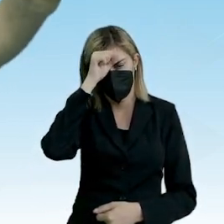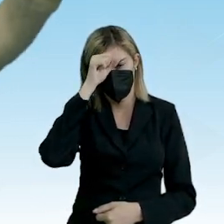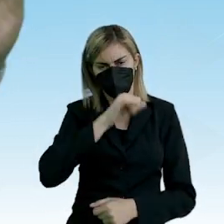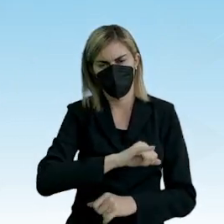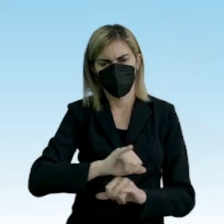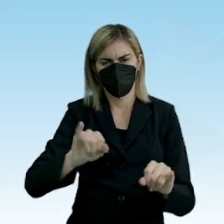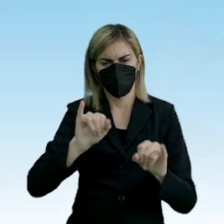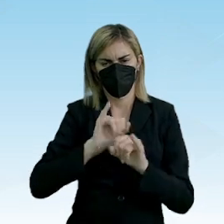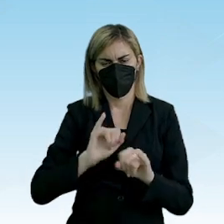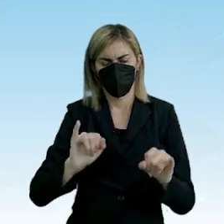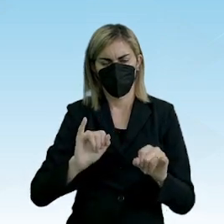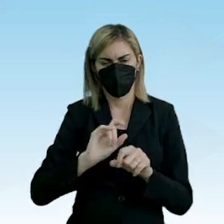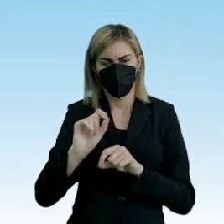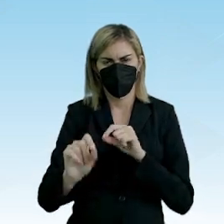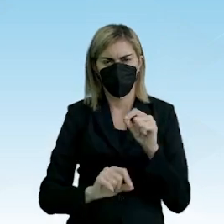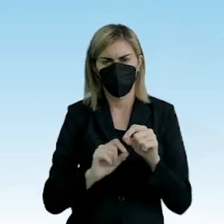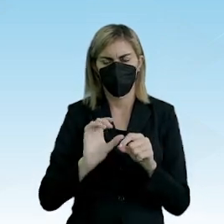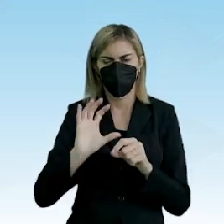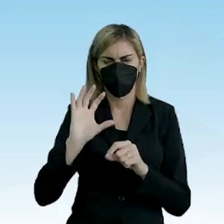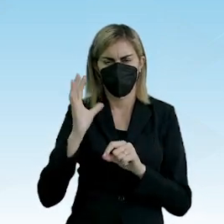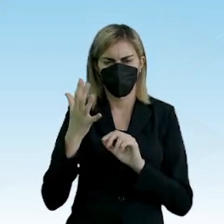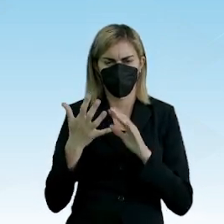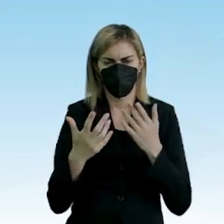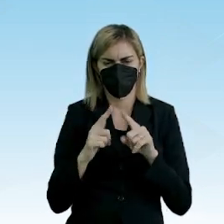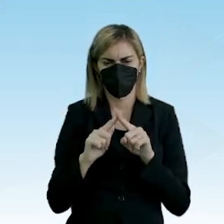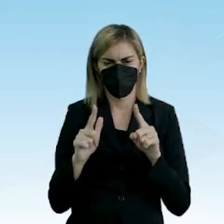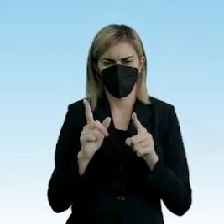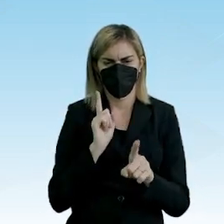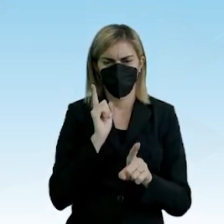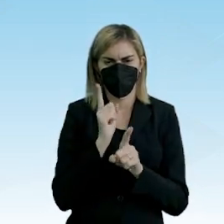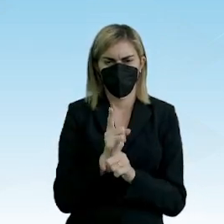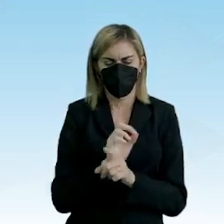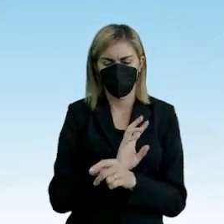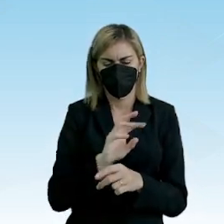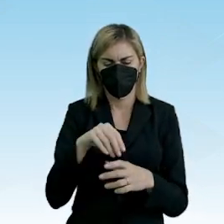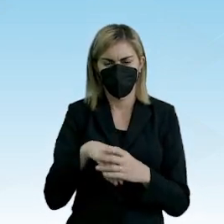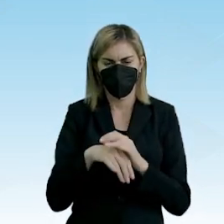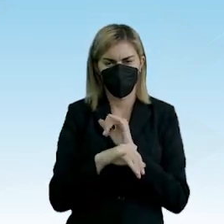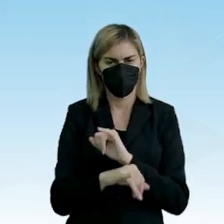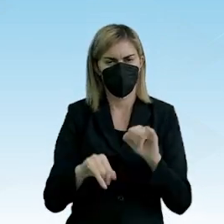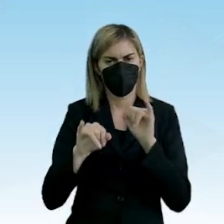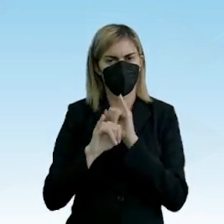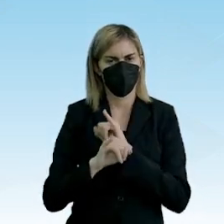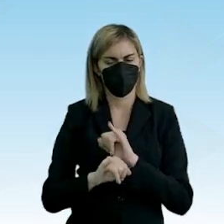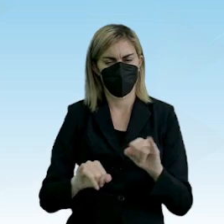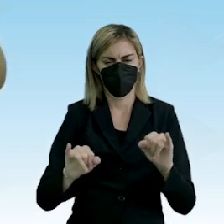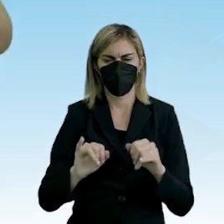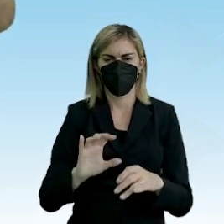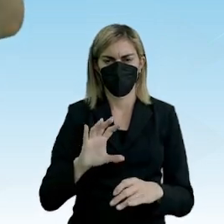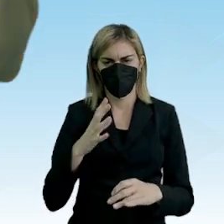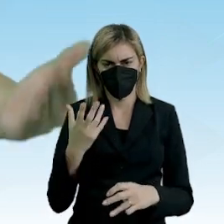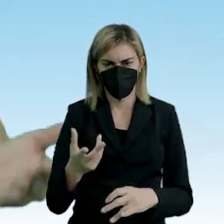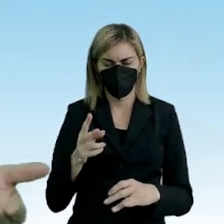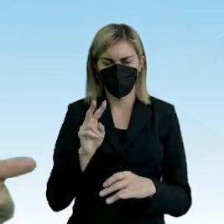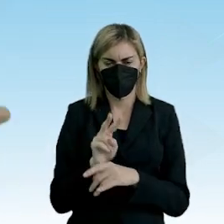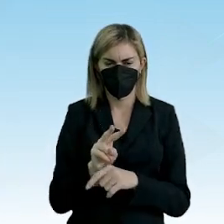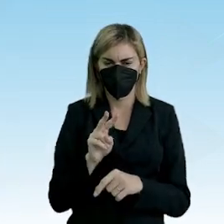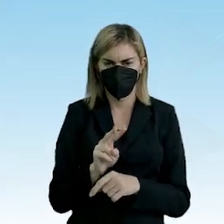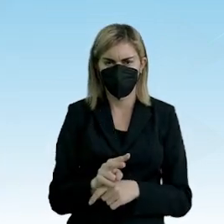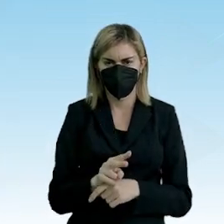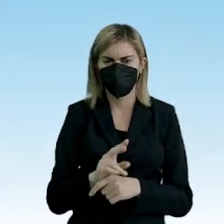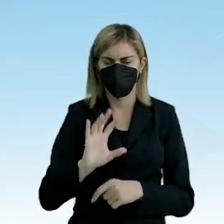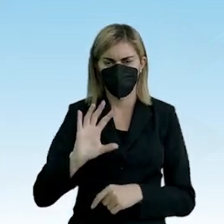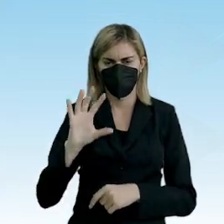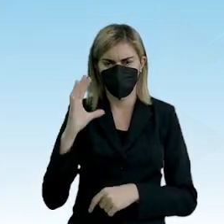notícia, ela é embasada no fato, mas nós encontramos dentro de notícias, que no caso é predominantemente